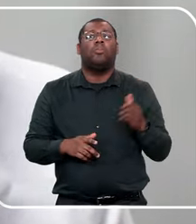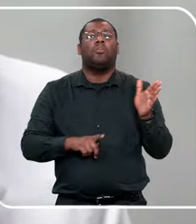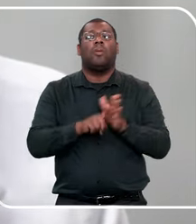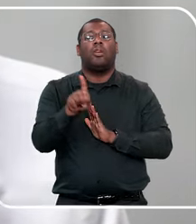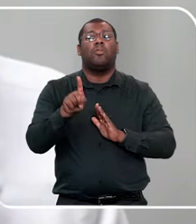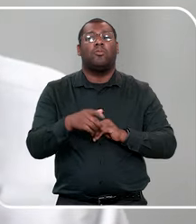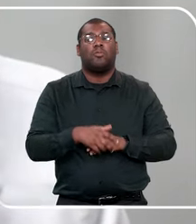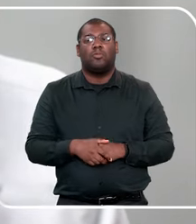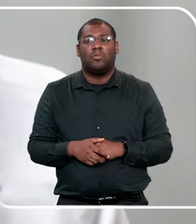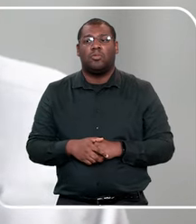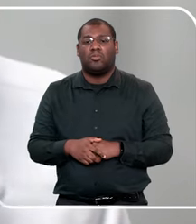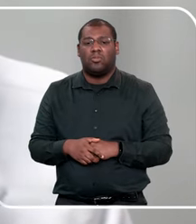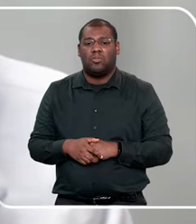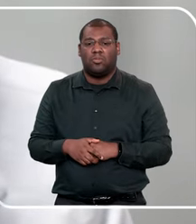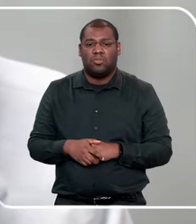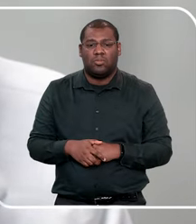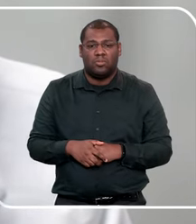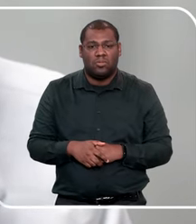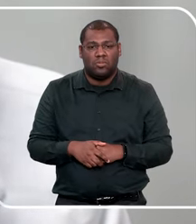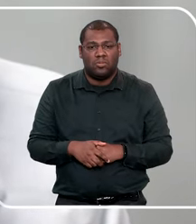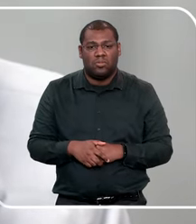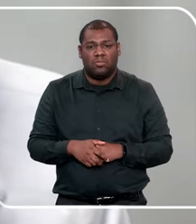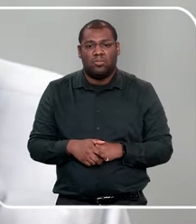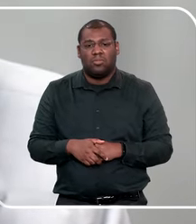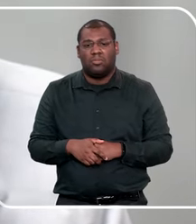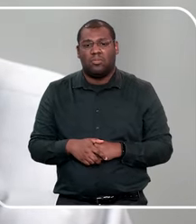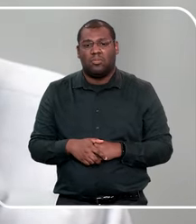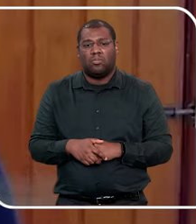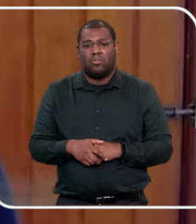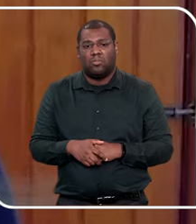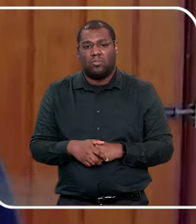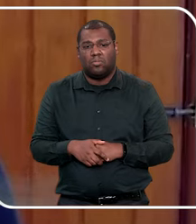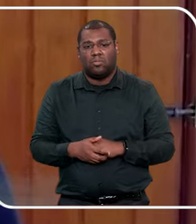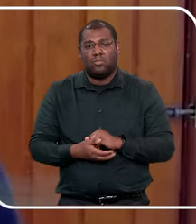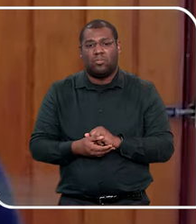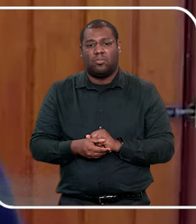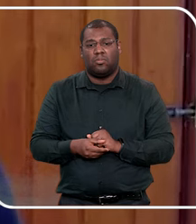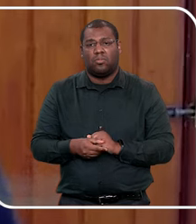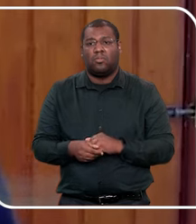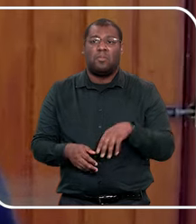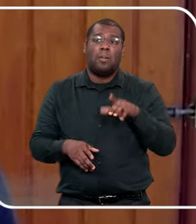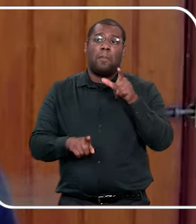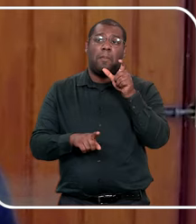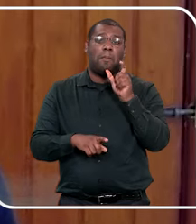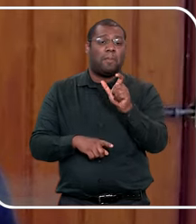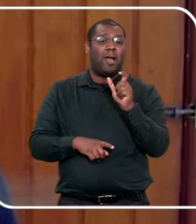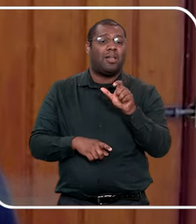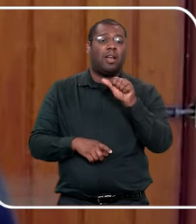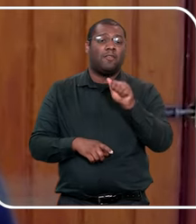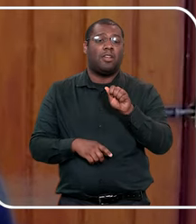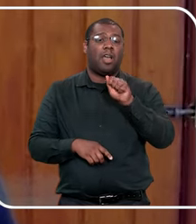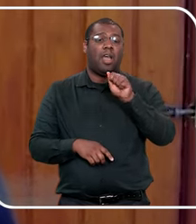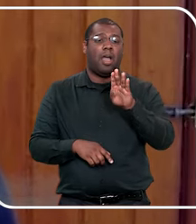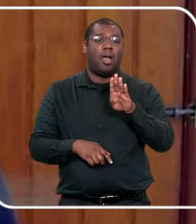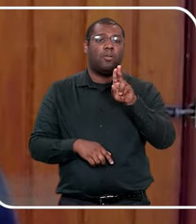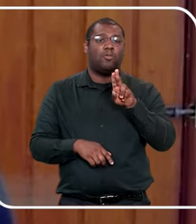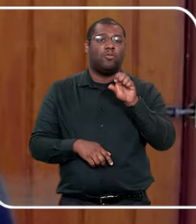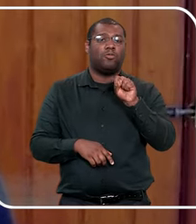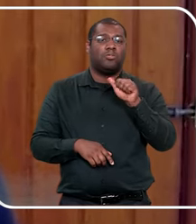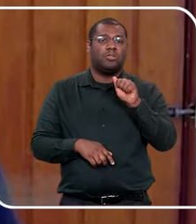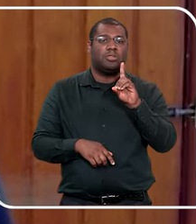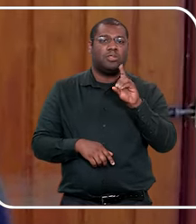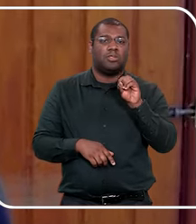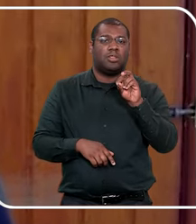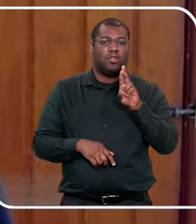abusador, molestador e pedófilo. Abusador e molestador é a mesma coisa, gente, porque o molestar é abusar,